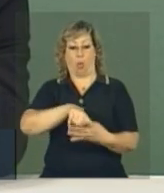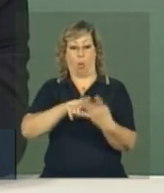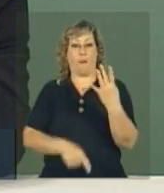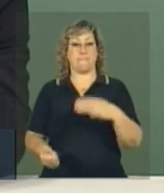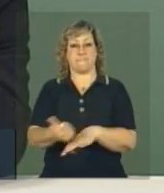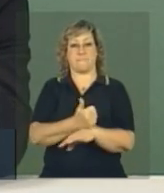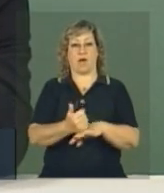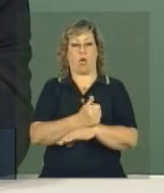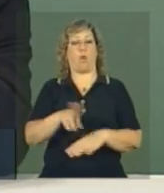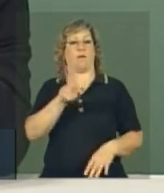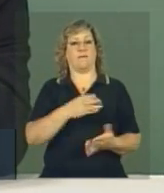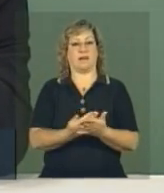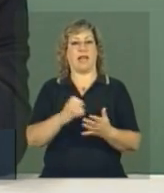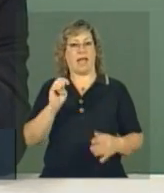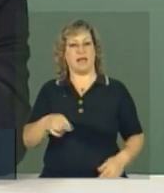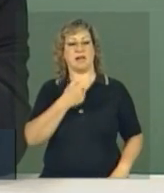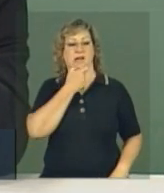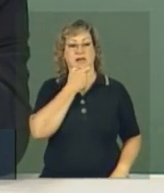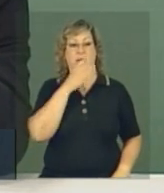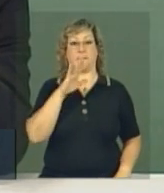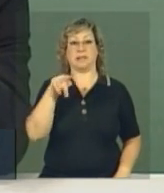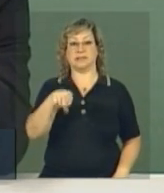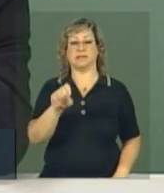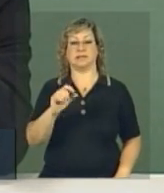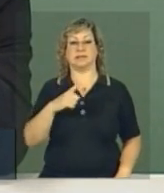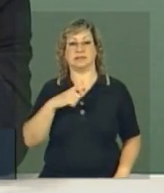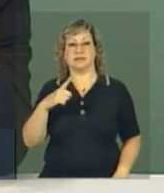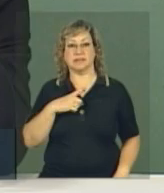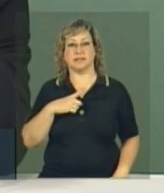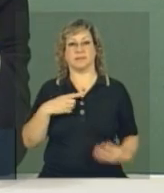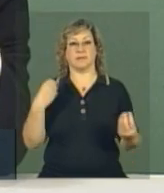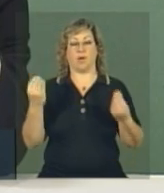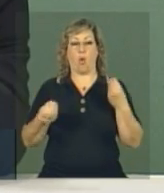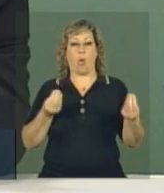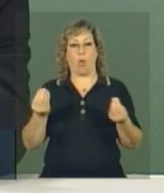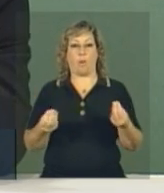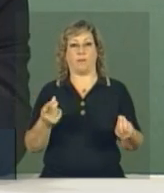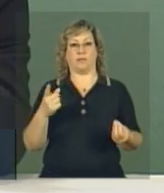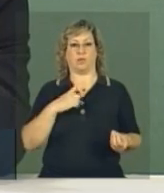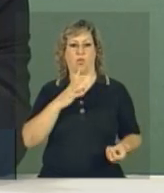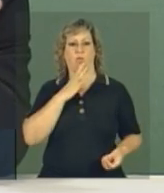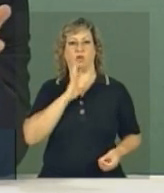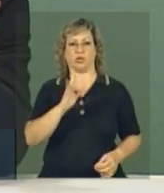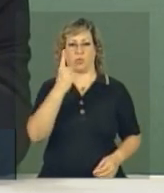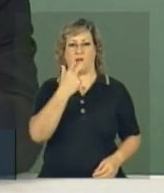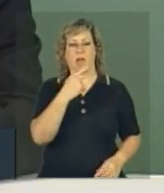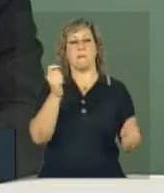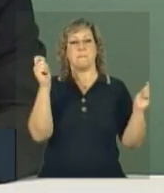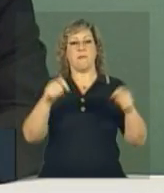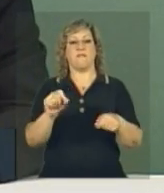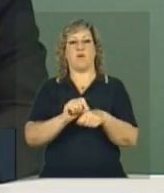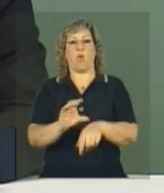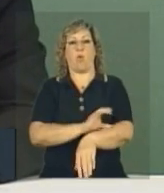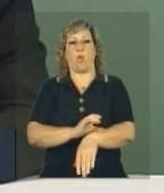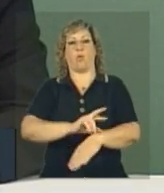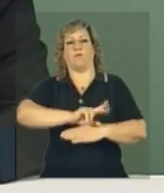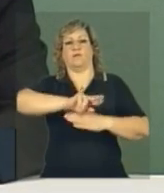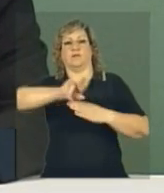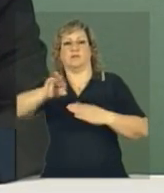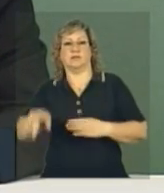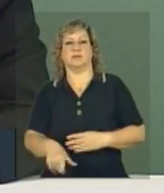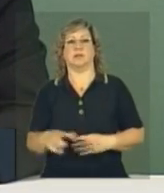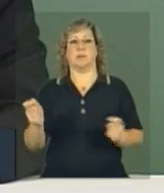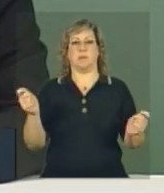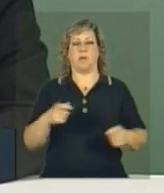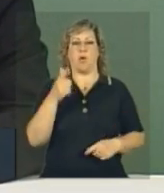universidades são em inglês. Mas se você dominar uma língua, você ainda vai ter mais possibilidade de fazer cursos e mais facilidade